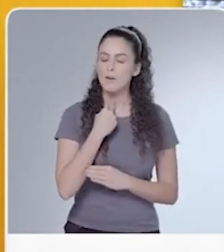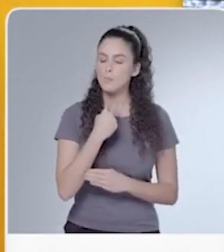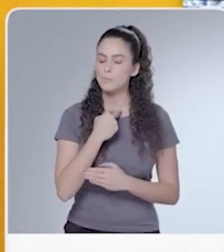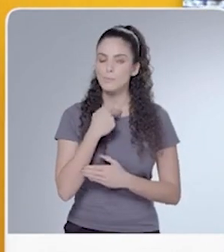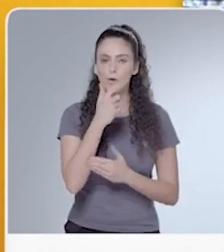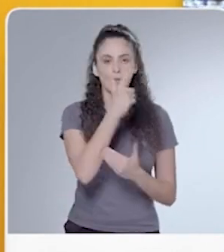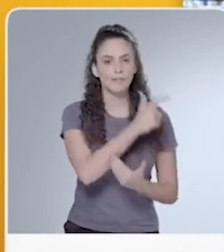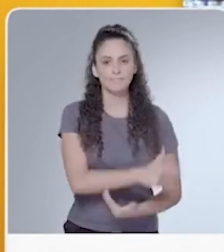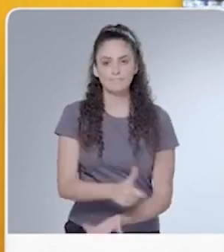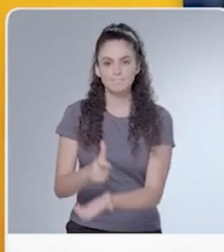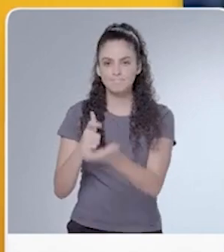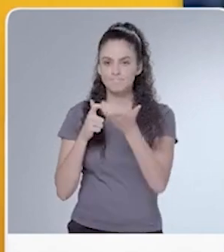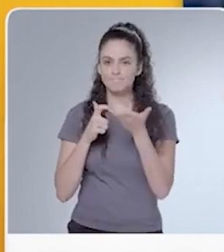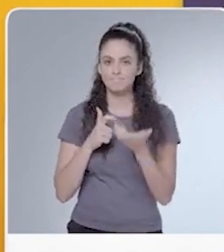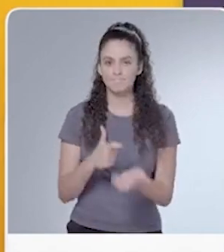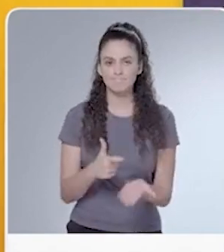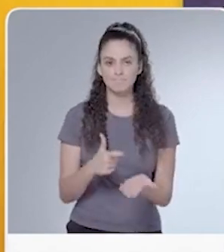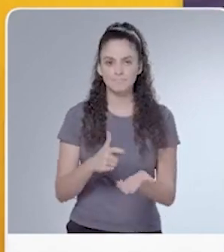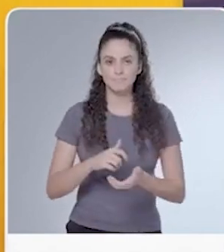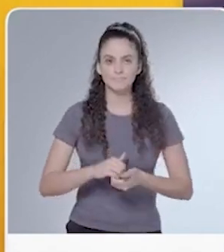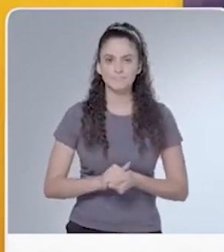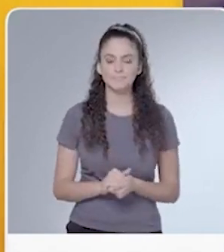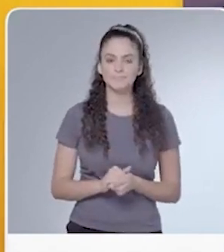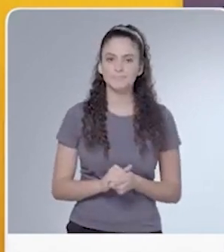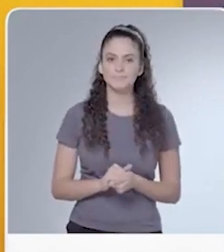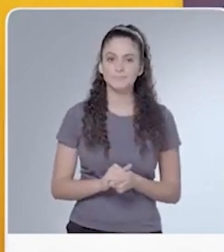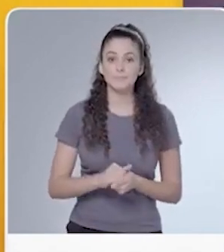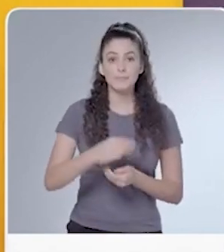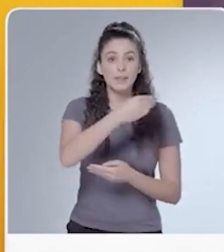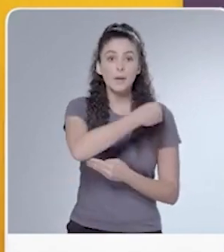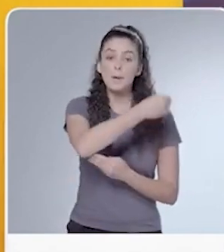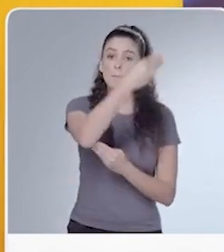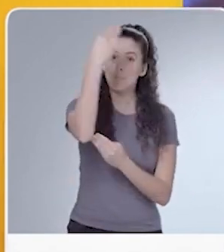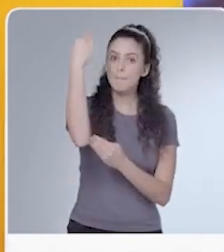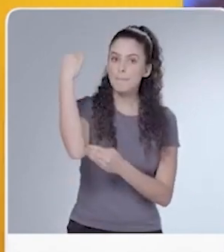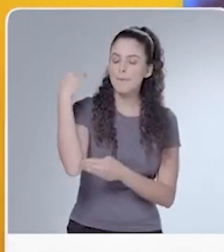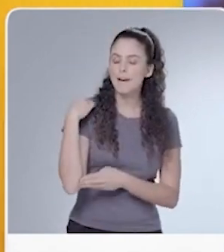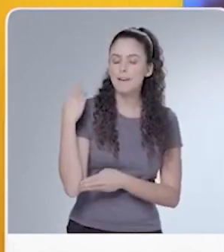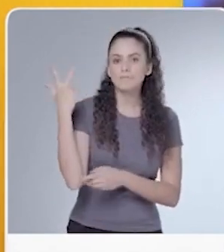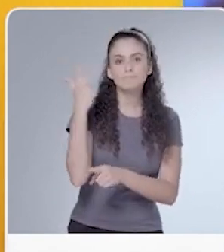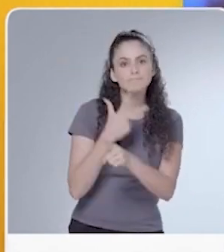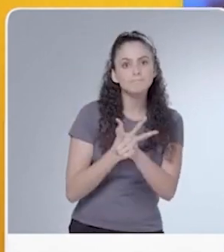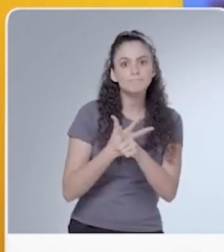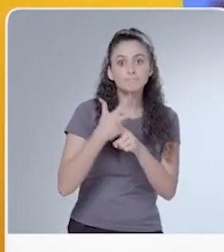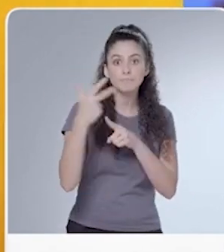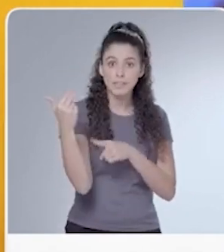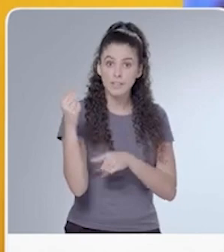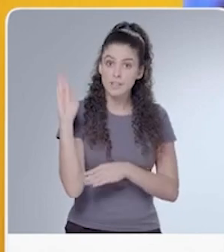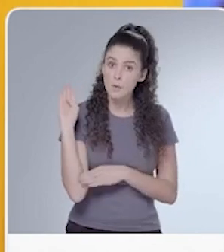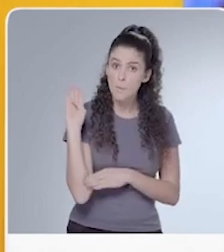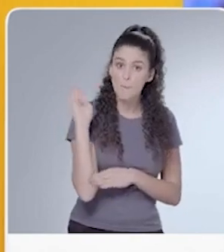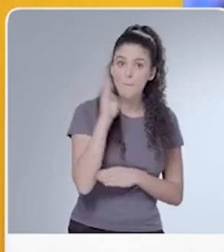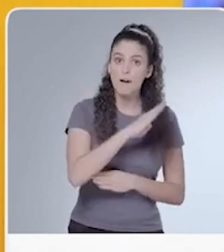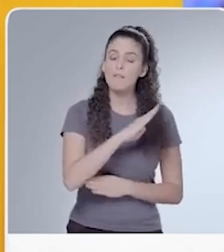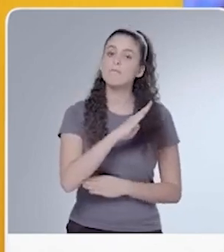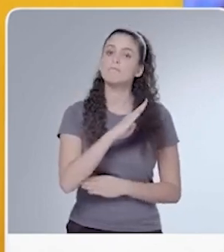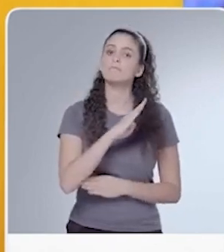armada. Maria, Maria, venceu o dragão.